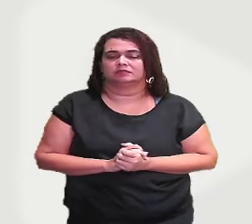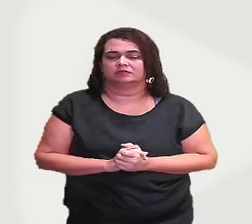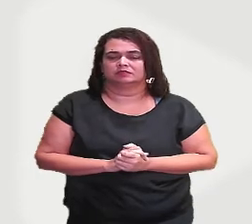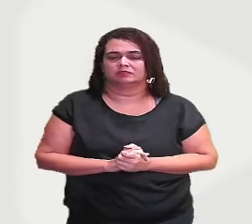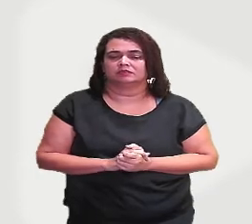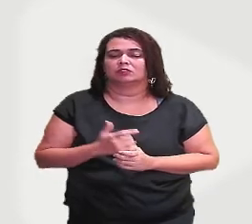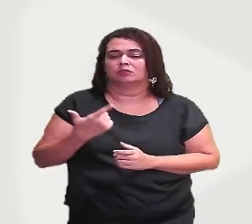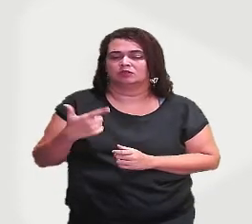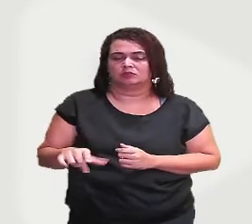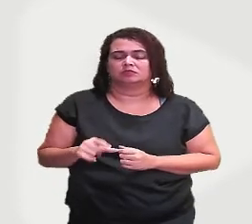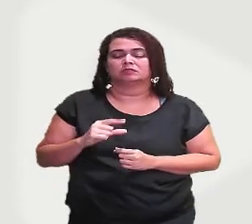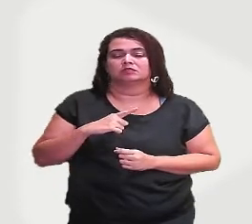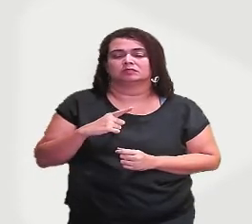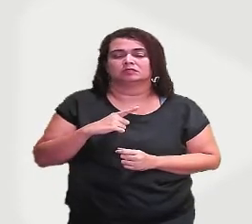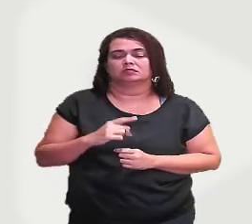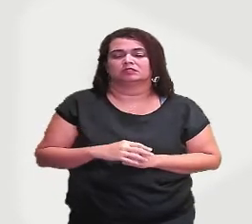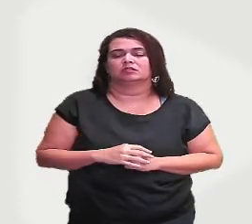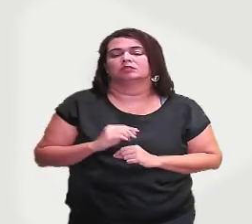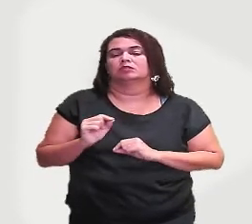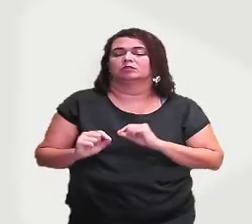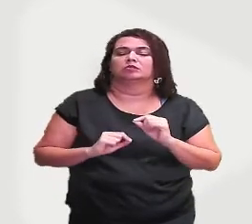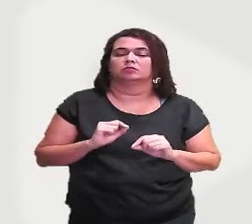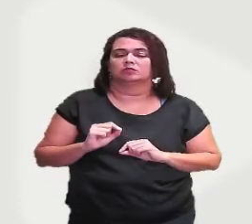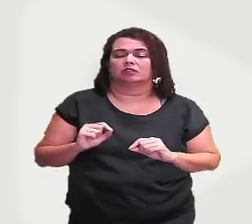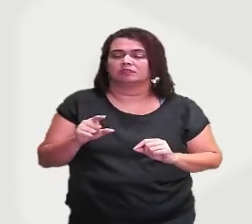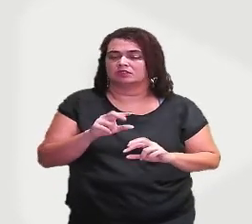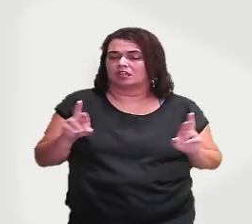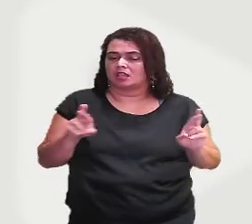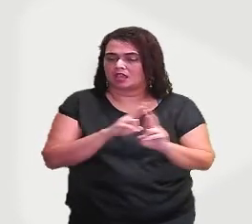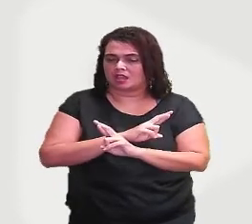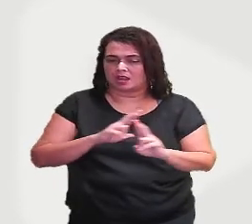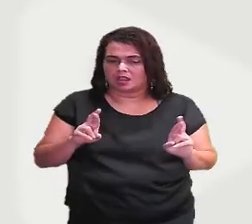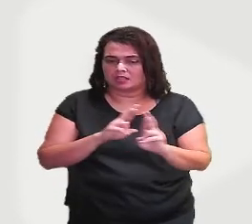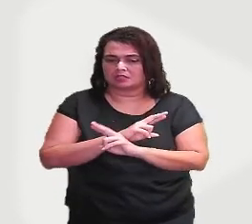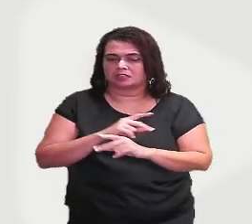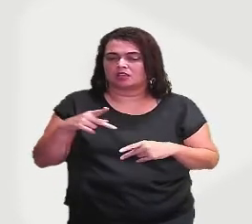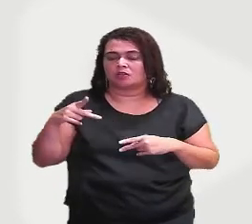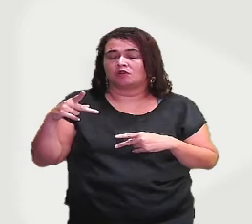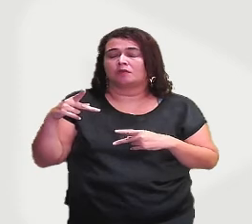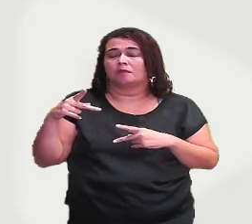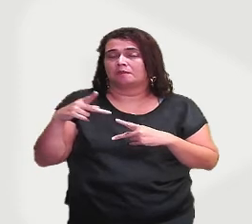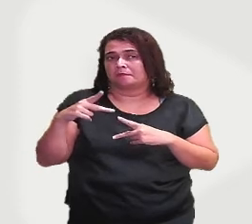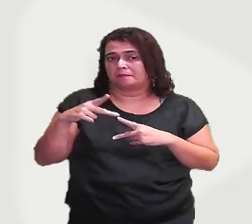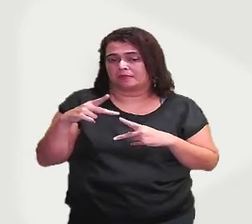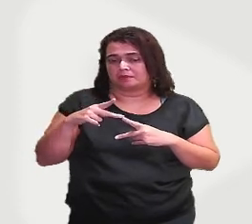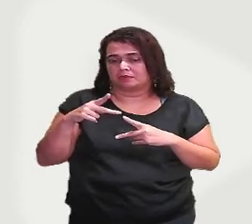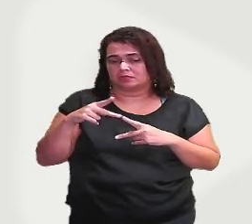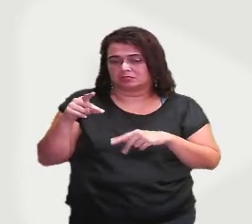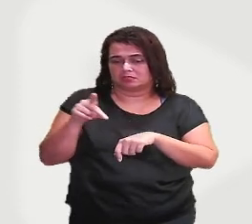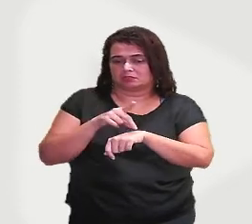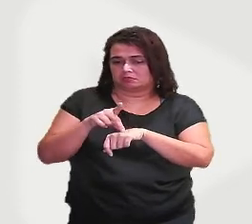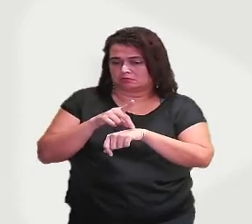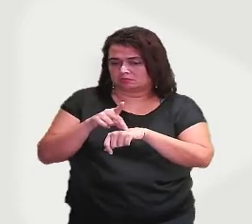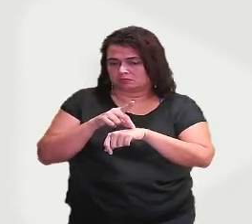Temos mais práticas aqui. Então, indique a relação que estabelece cada uma das preposições em destaque nas frases a seguir.